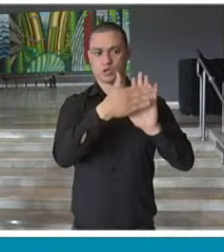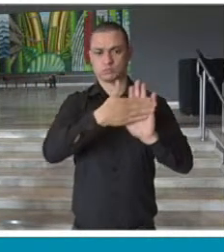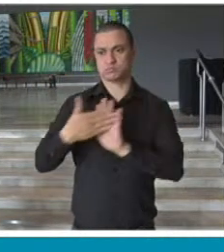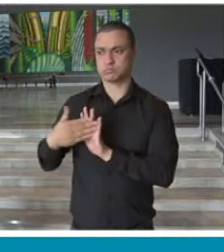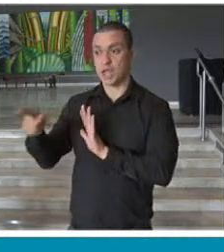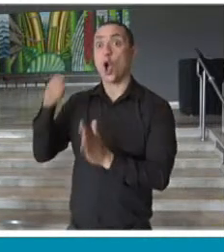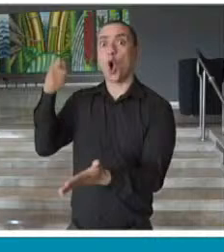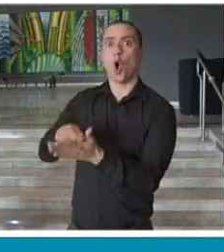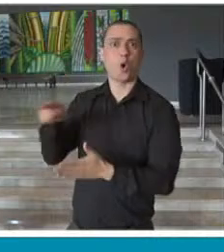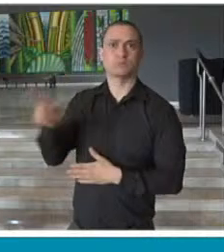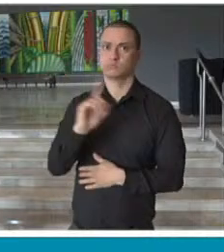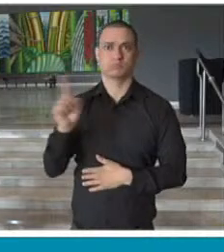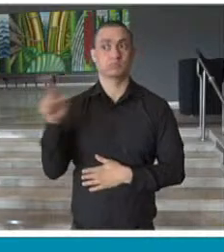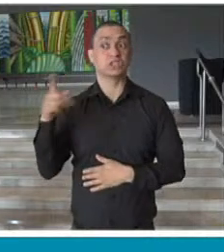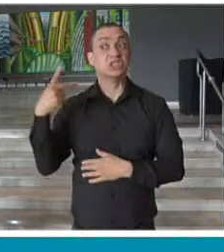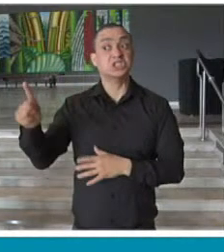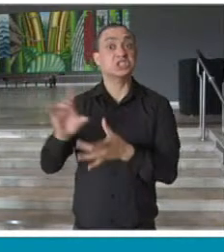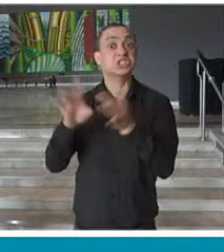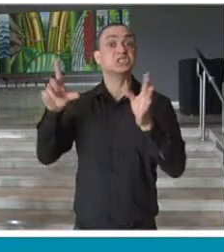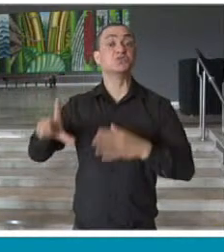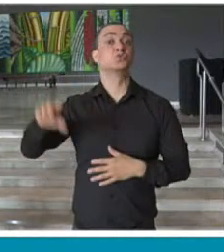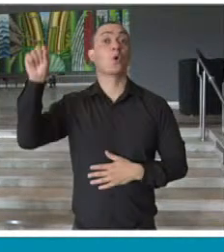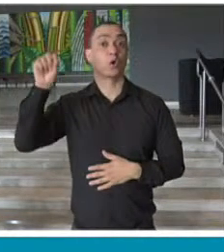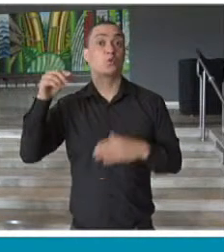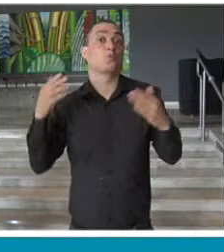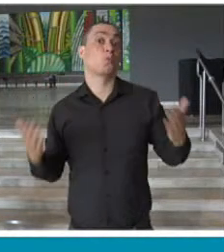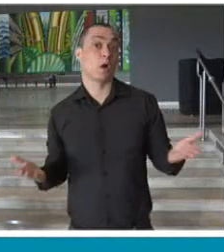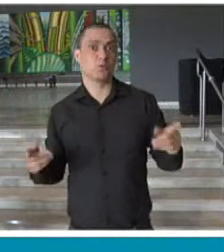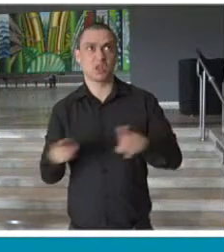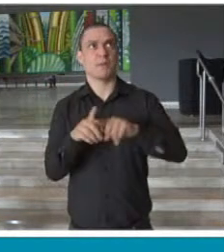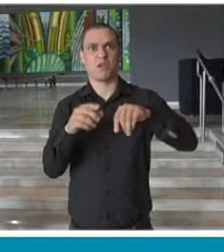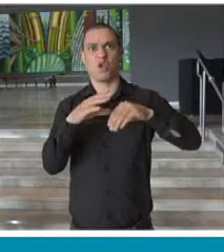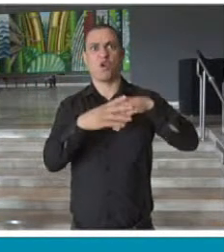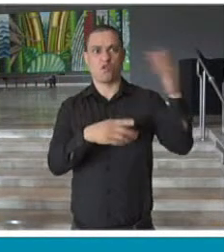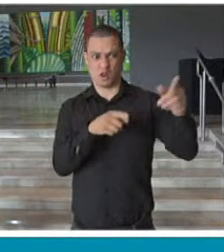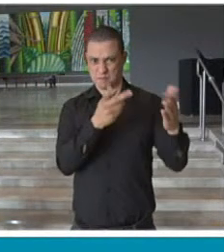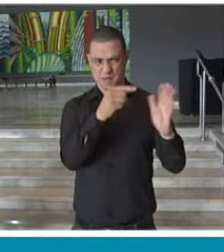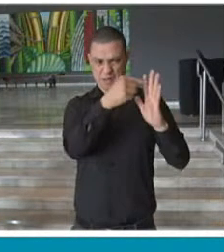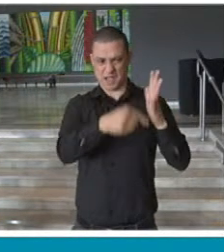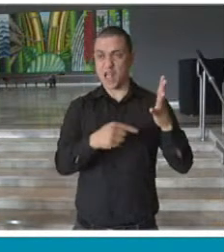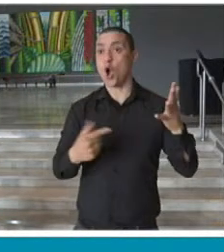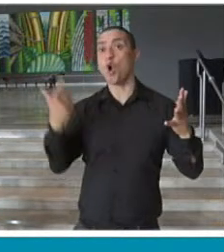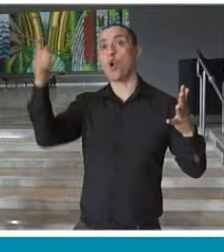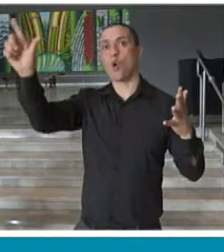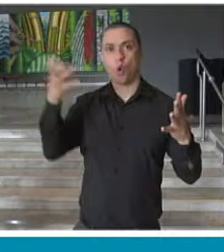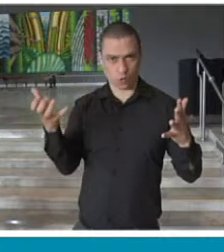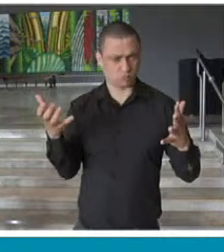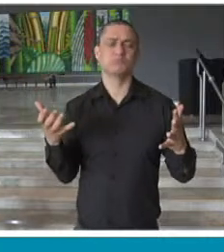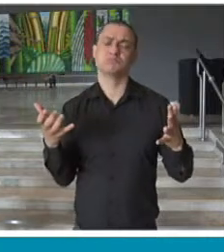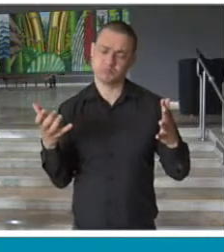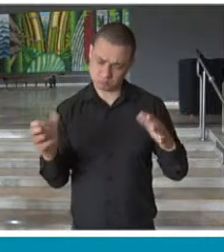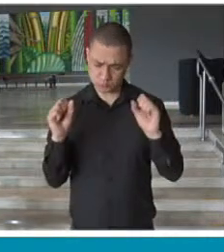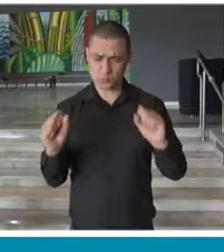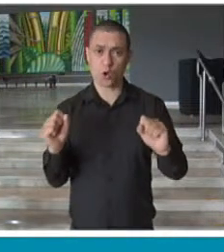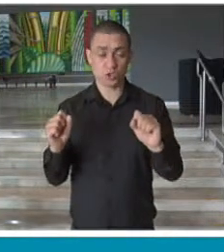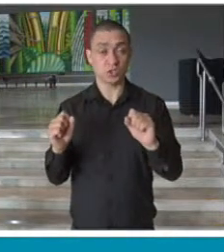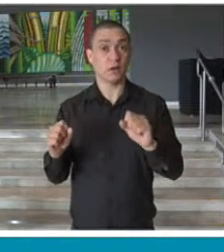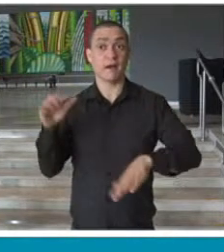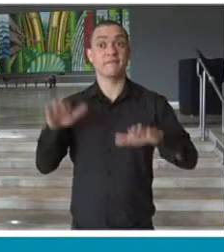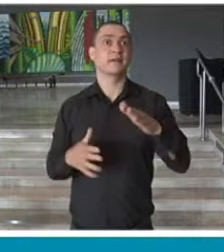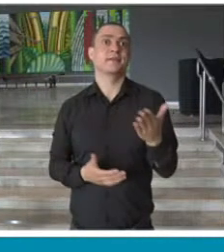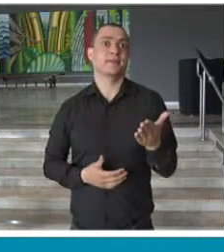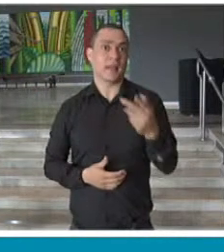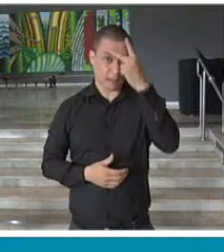imposta aos nossos professores e mesmo aquelas de fora do credenciamento que, porventura, não participem, ou seja, um lojista